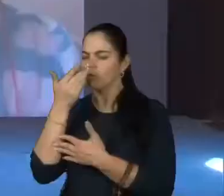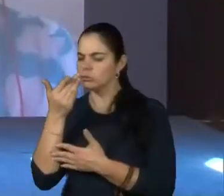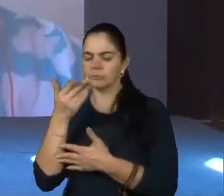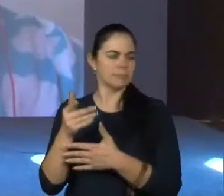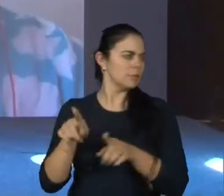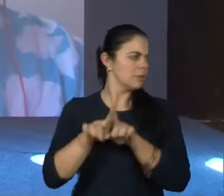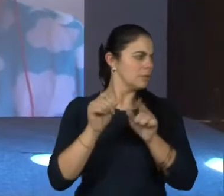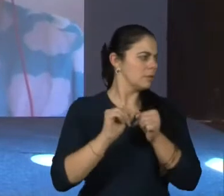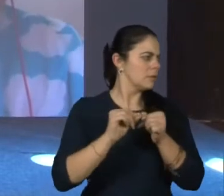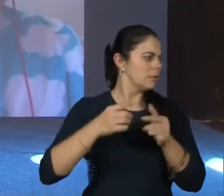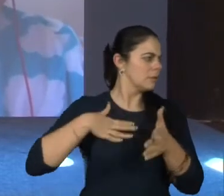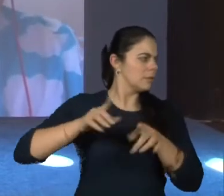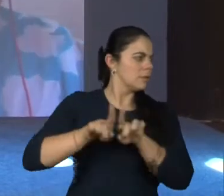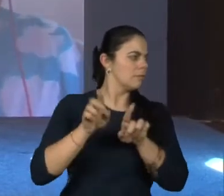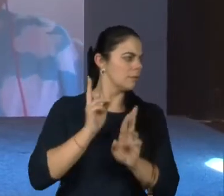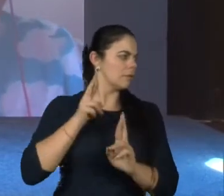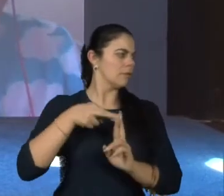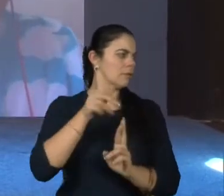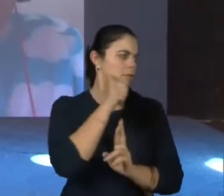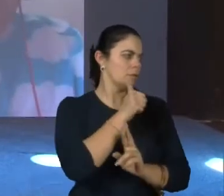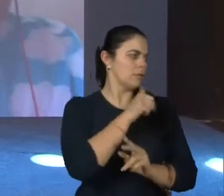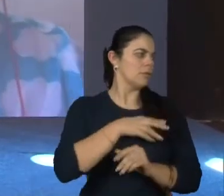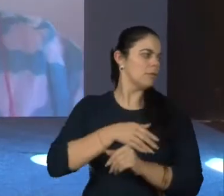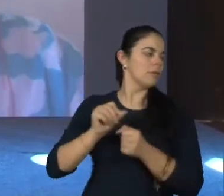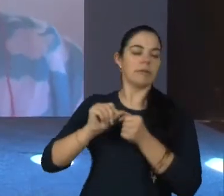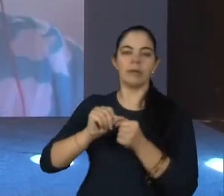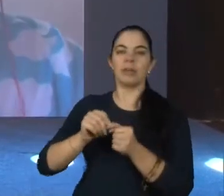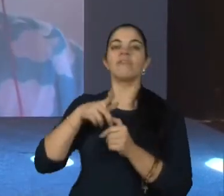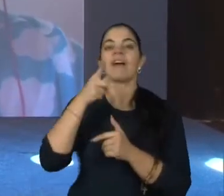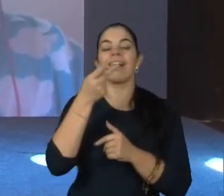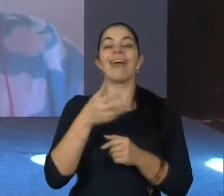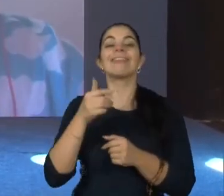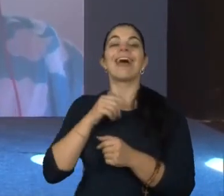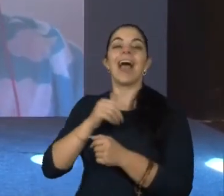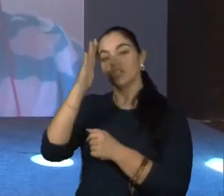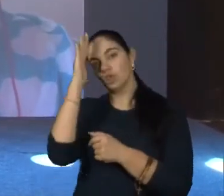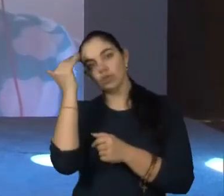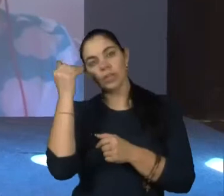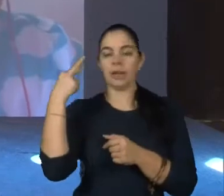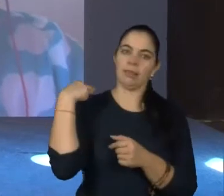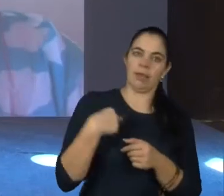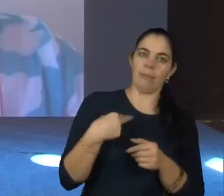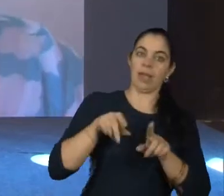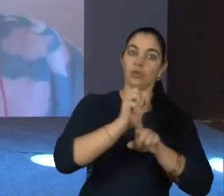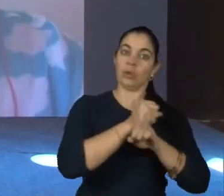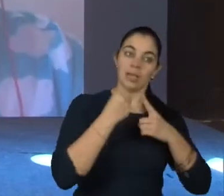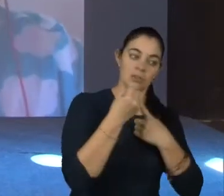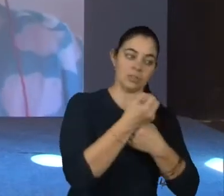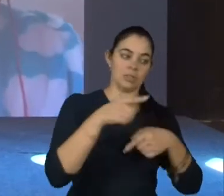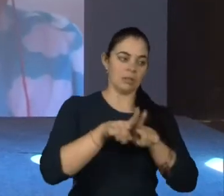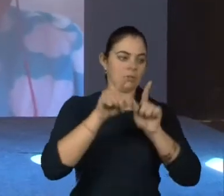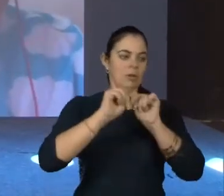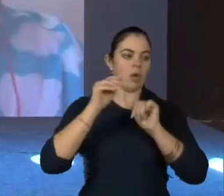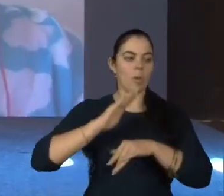é porque a representatividade, ela está muito mais na Juliana e na Rebeca do que naquilo que a sociedade maquia no que